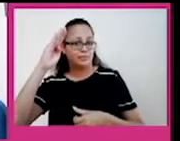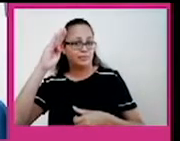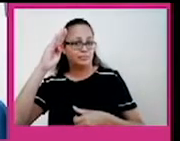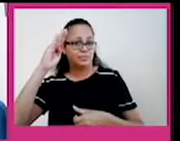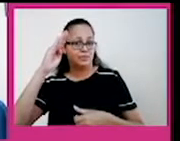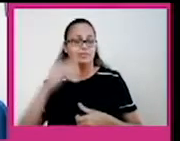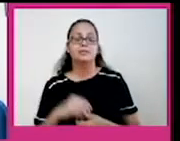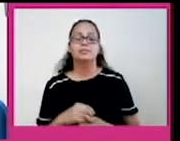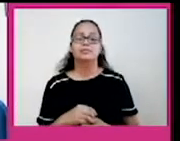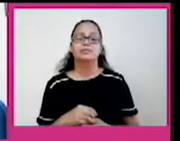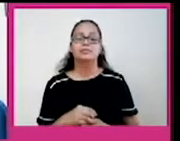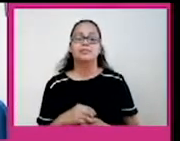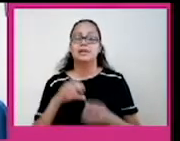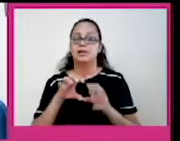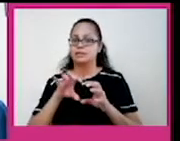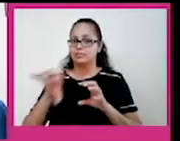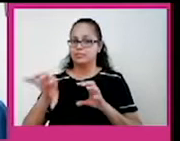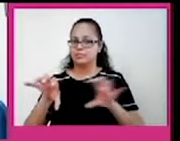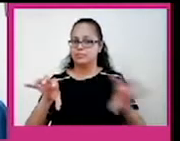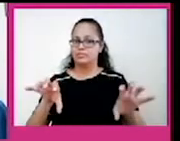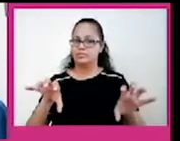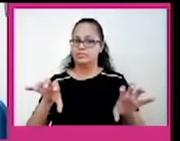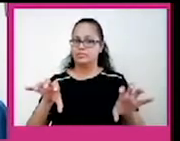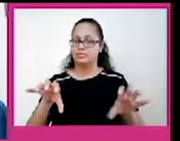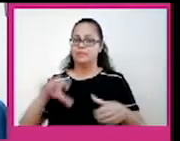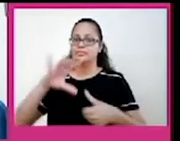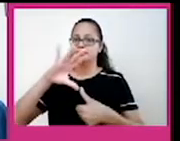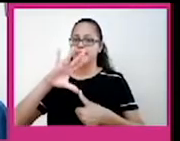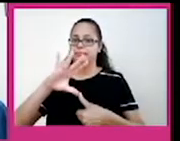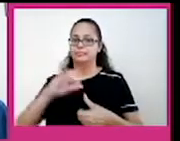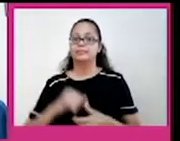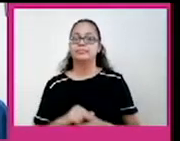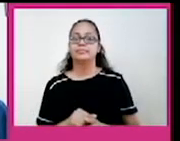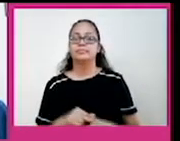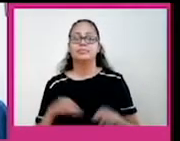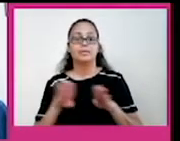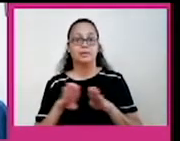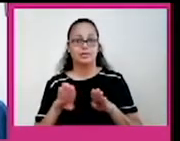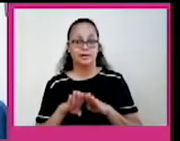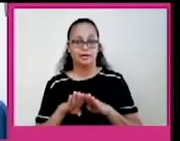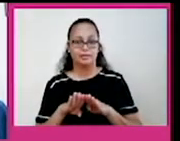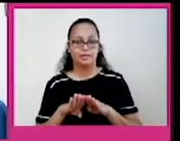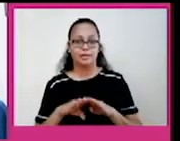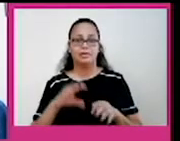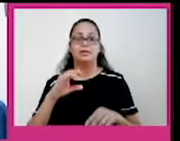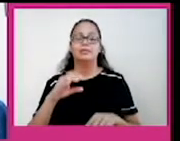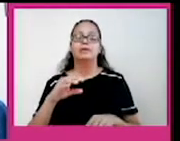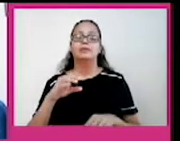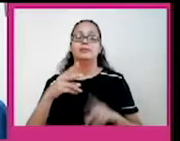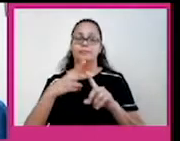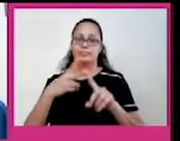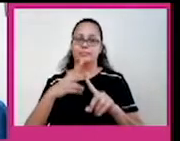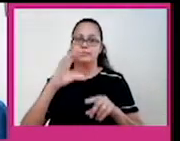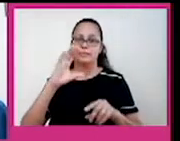estou indicando. Essa divisão aqui, essa porção aqui, então, é a placa norte-americana. Aí temos a placa de Cocos e a placa do Caribe,